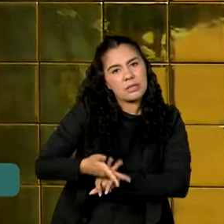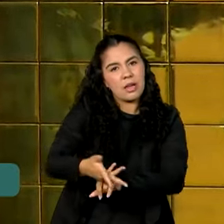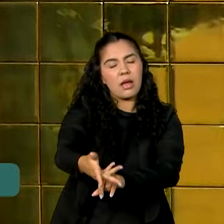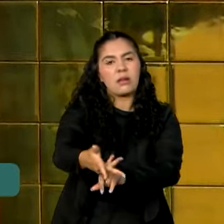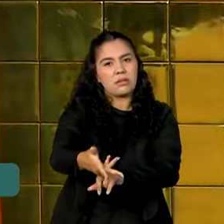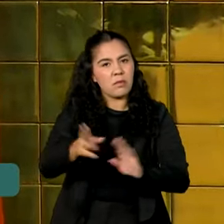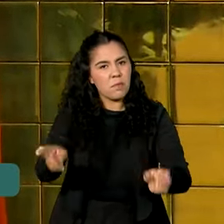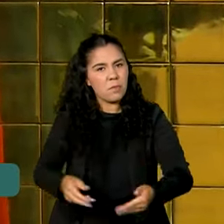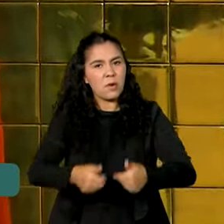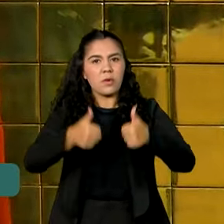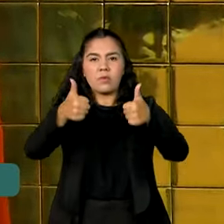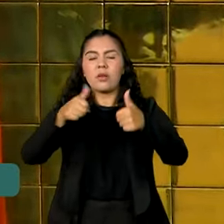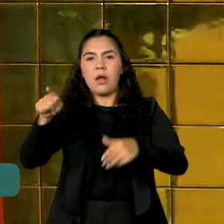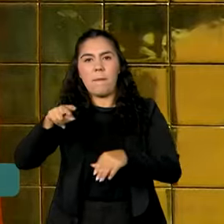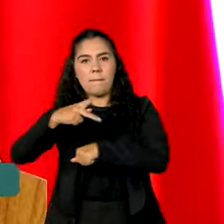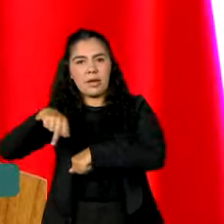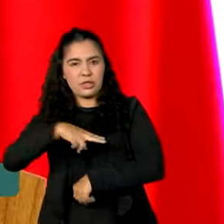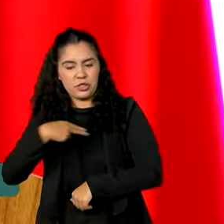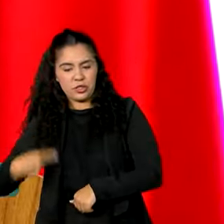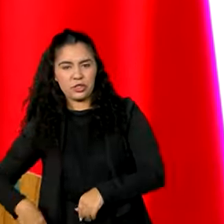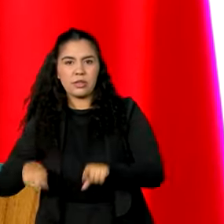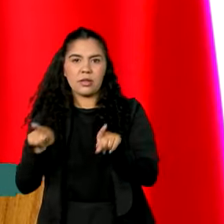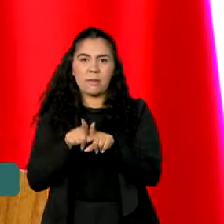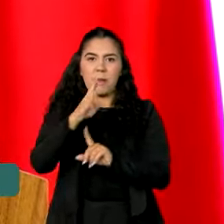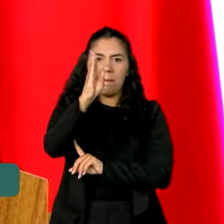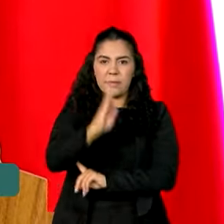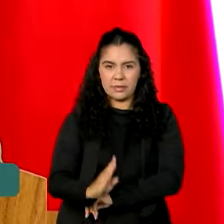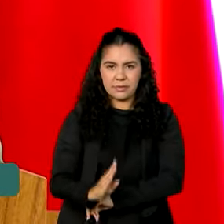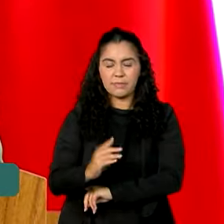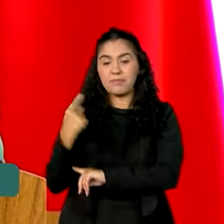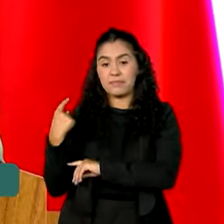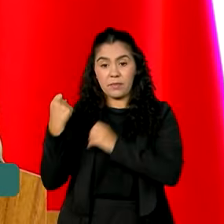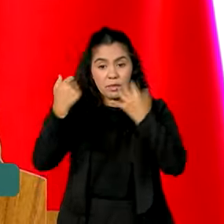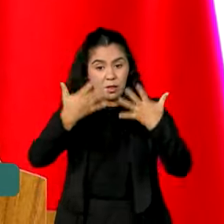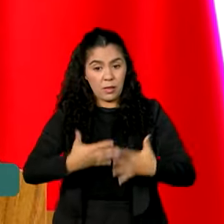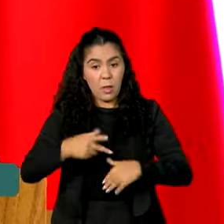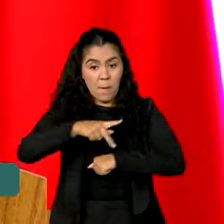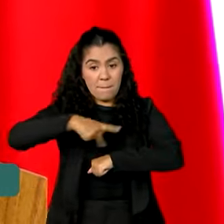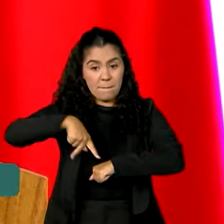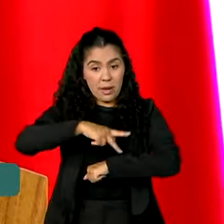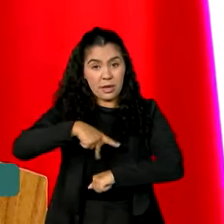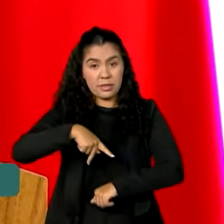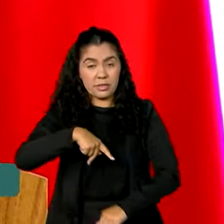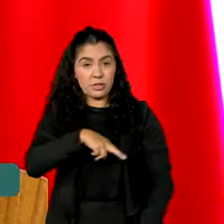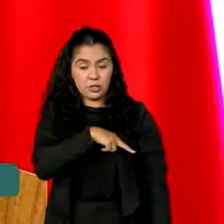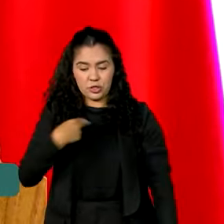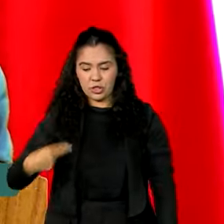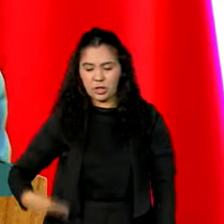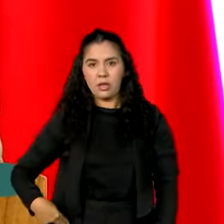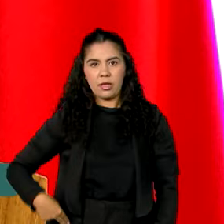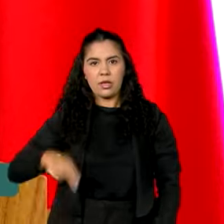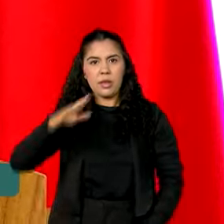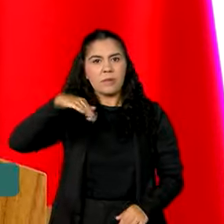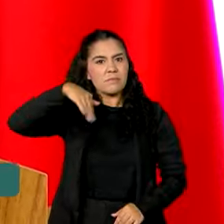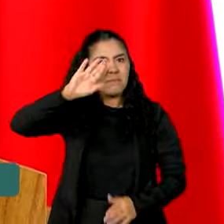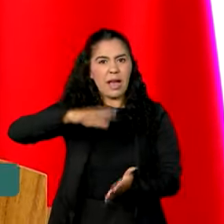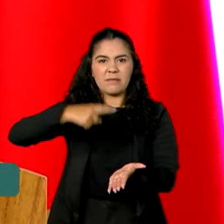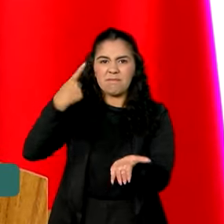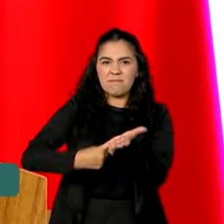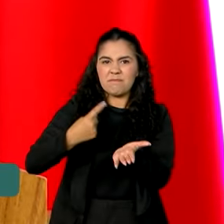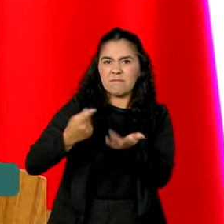modernização da China e do Brasil. A China é o maior parceiro comercial do Brasil desde 2009.